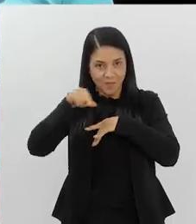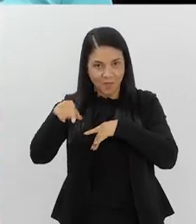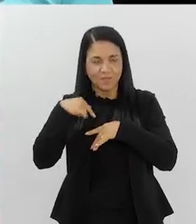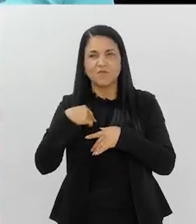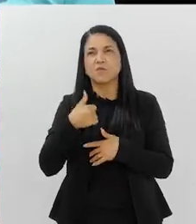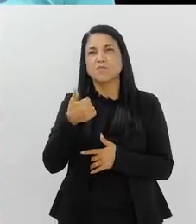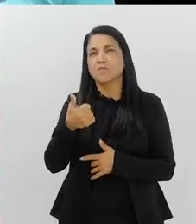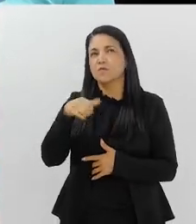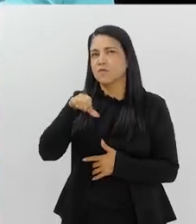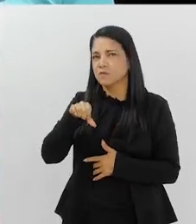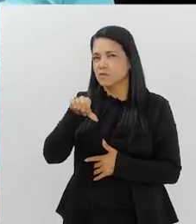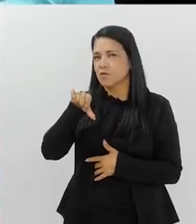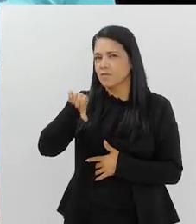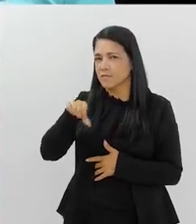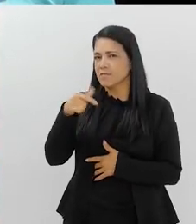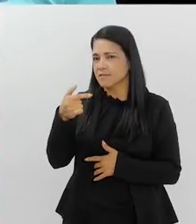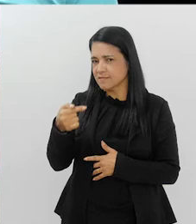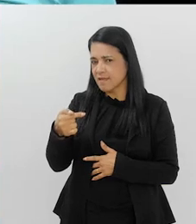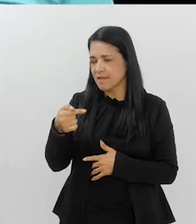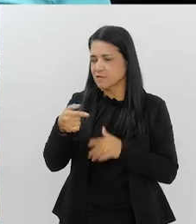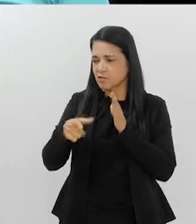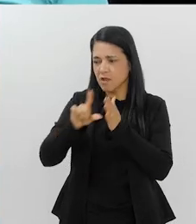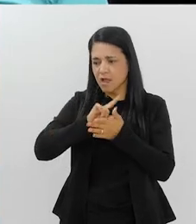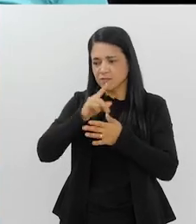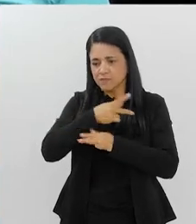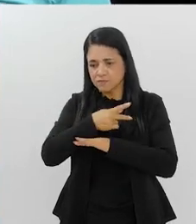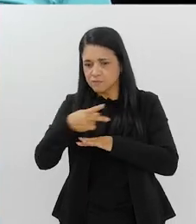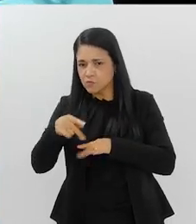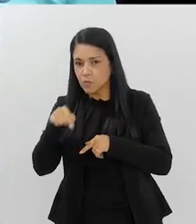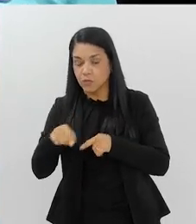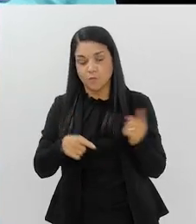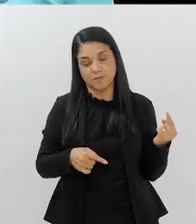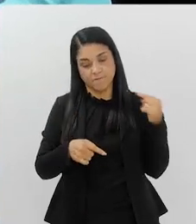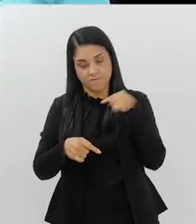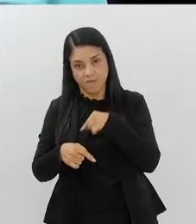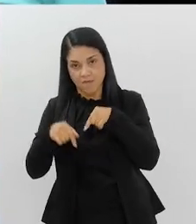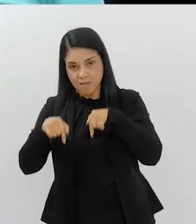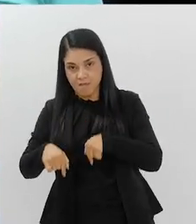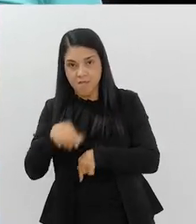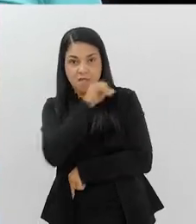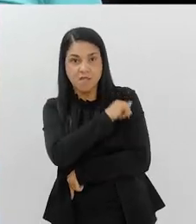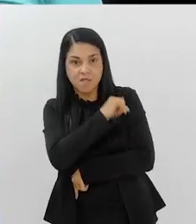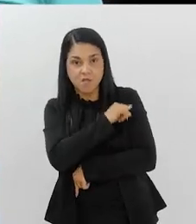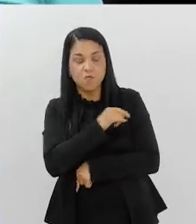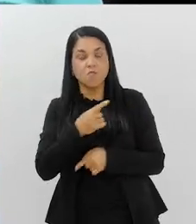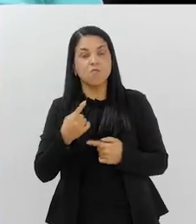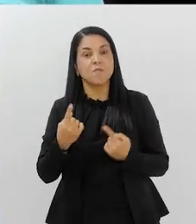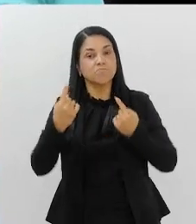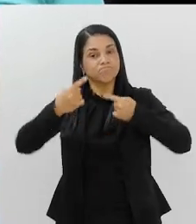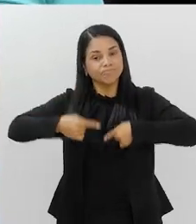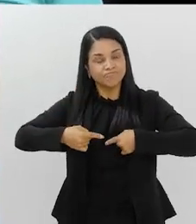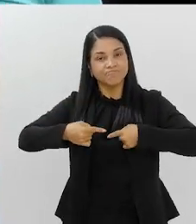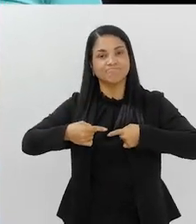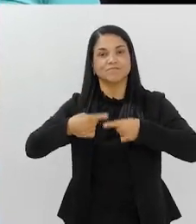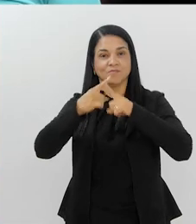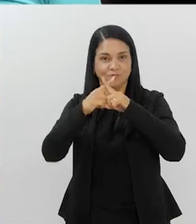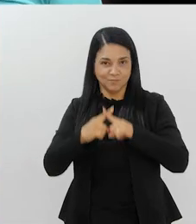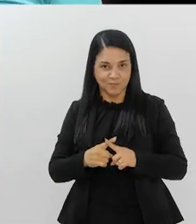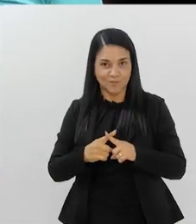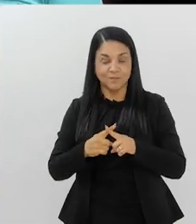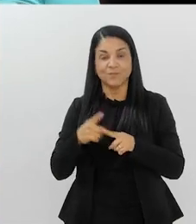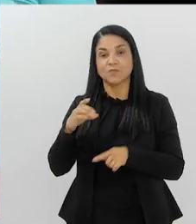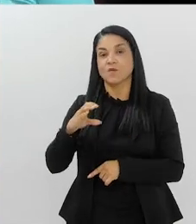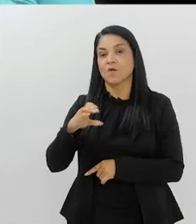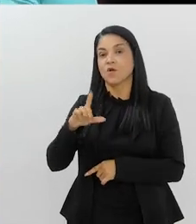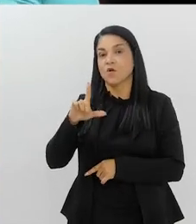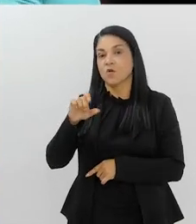acho que foi em 1997 que você esteve lá antes. Pois é, eu fui lá, mas depois você veio aqui para participar da competição. E Clodoaldo